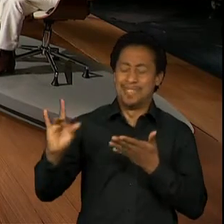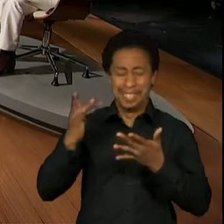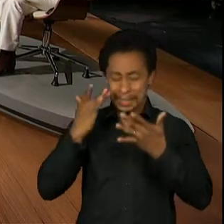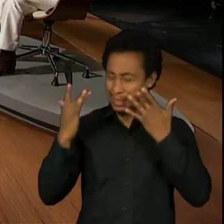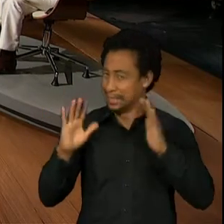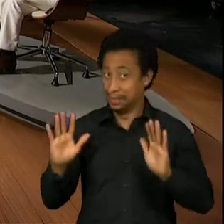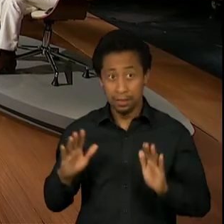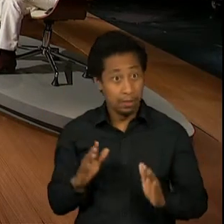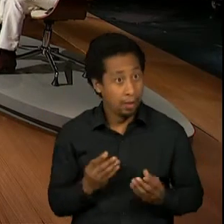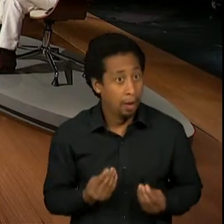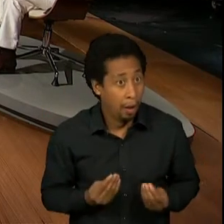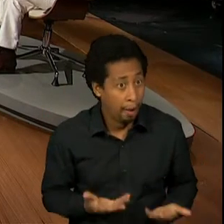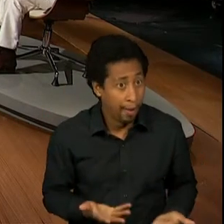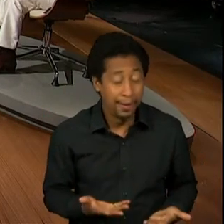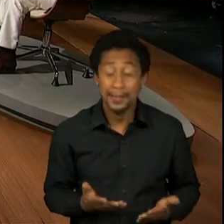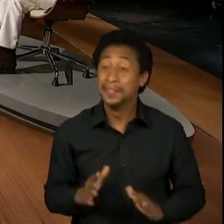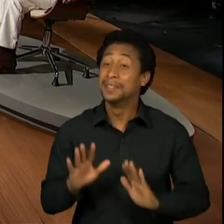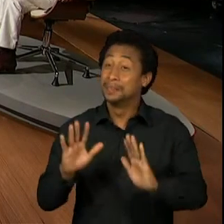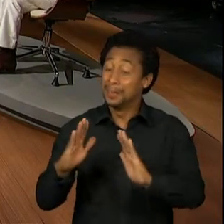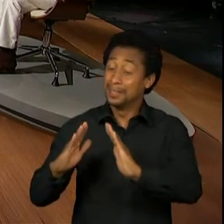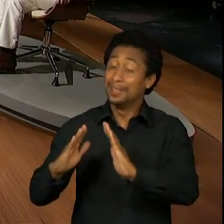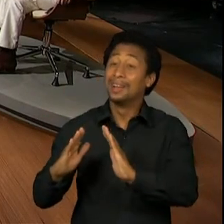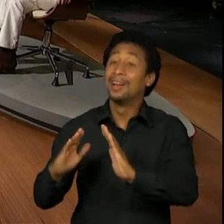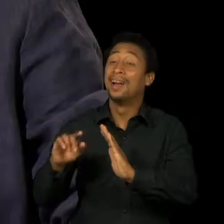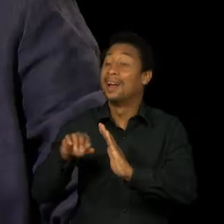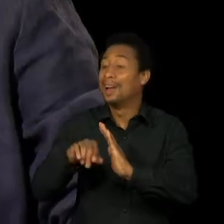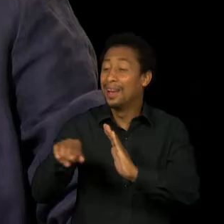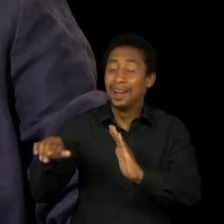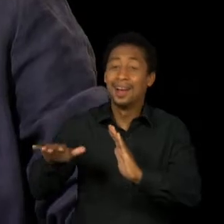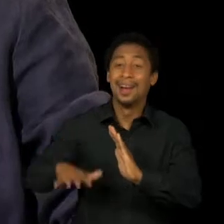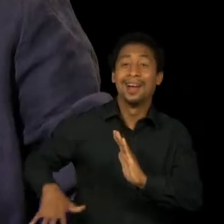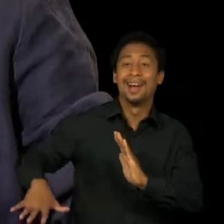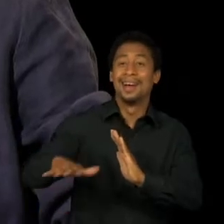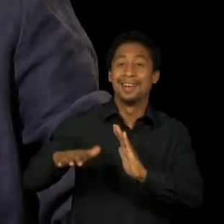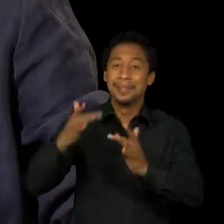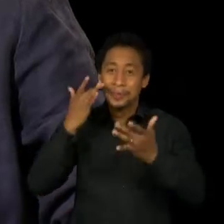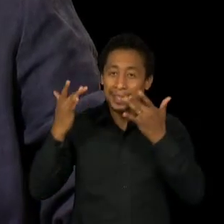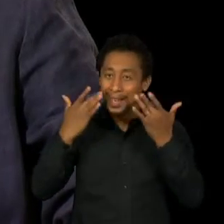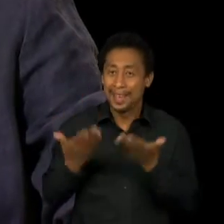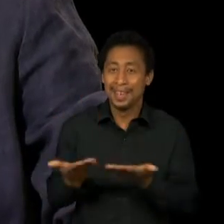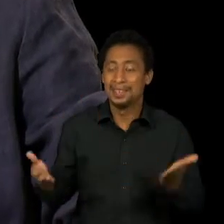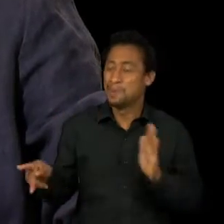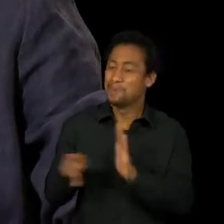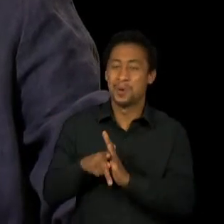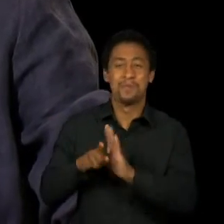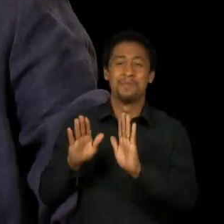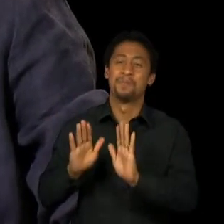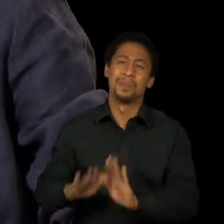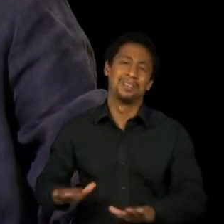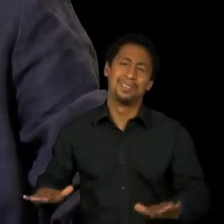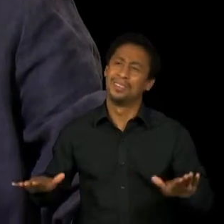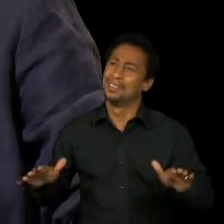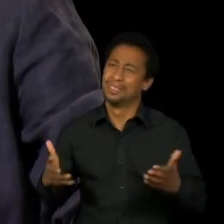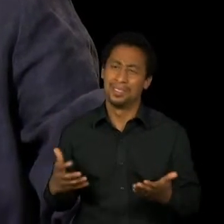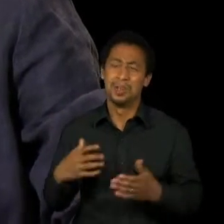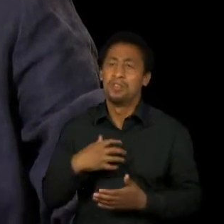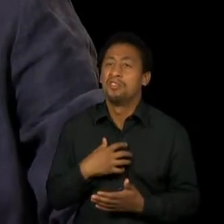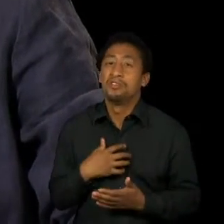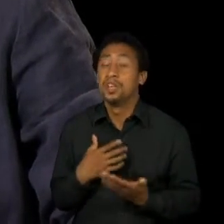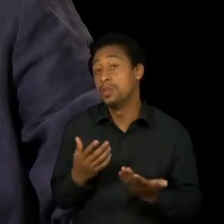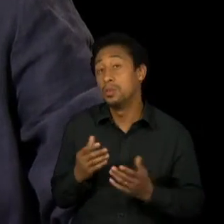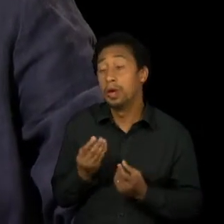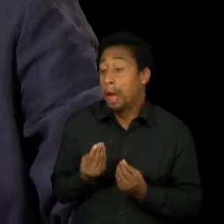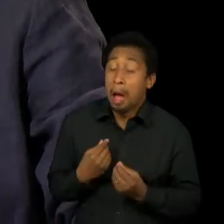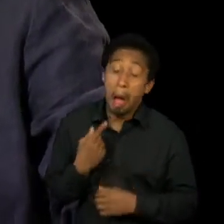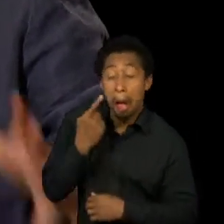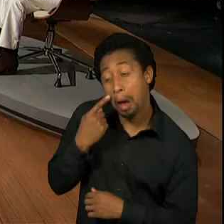Porque era um teatro feito para criança, mas ainda tinha uma linguagem muito tati-bitati. Olha, vou falar para